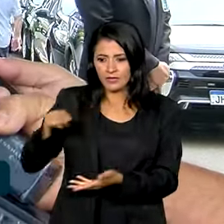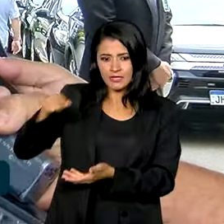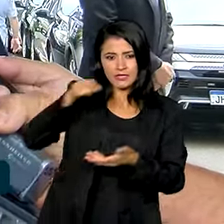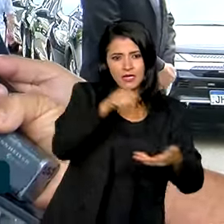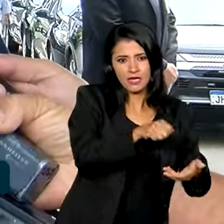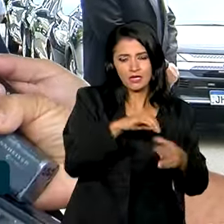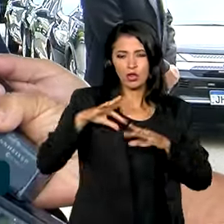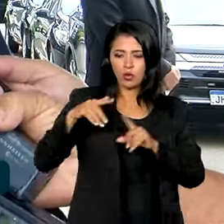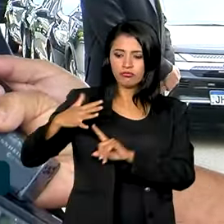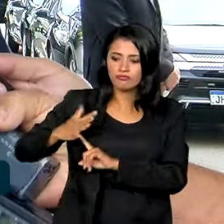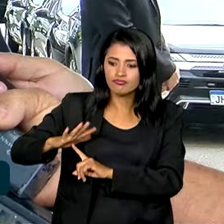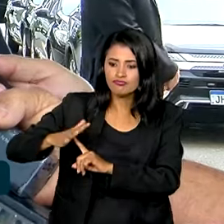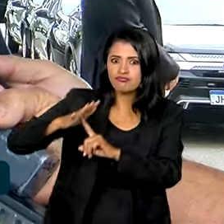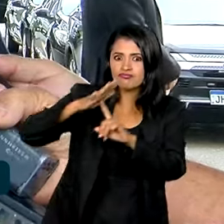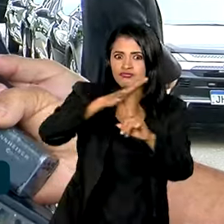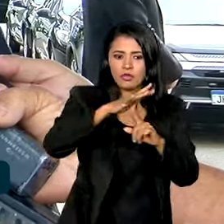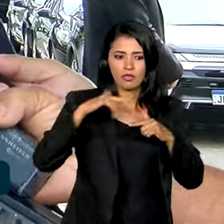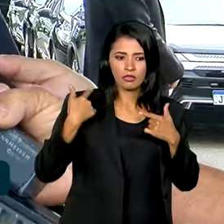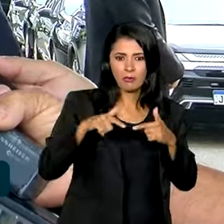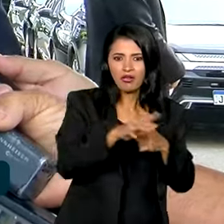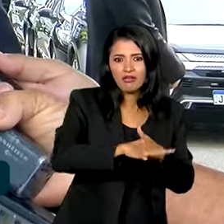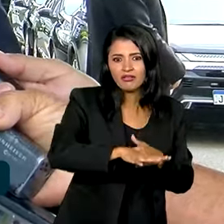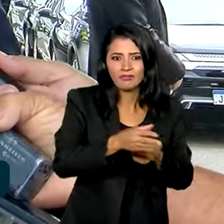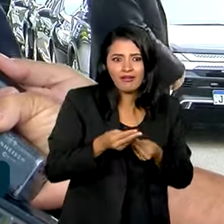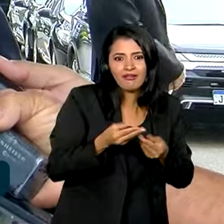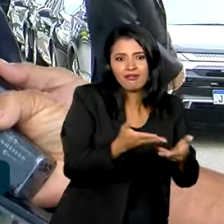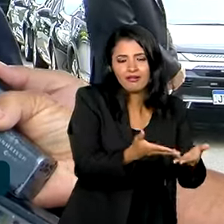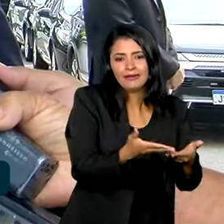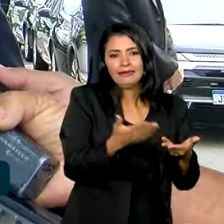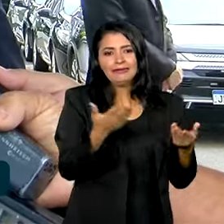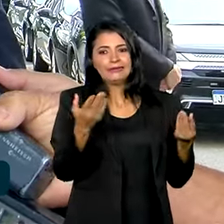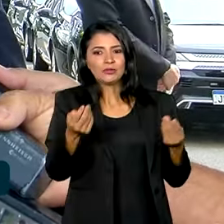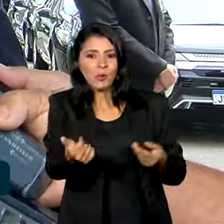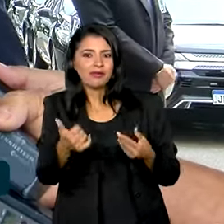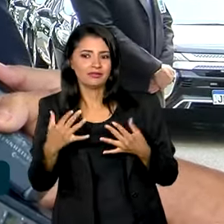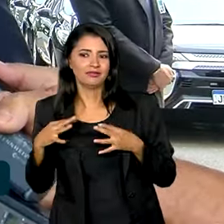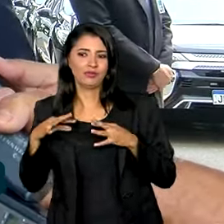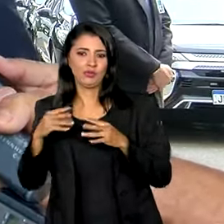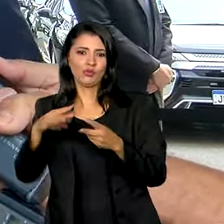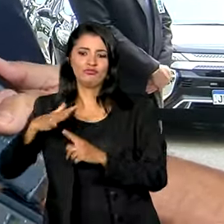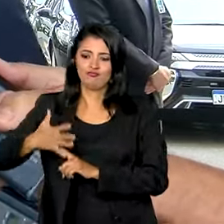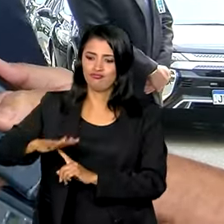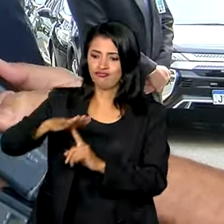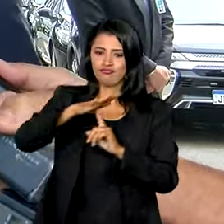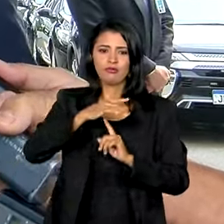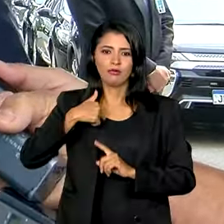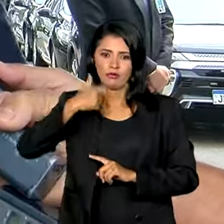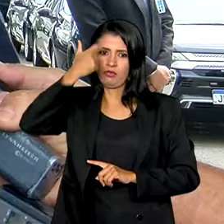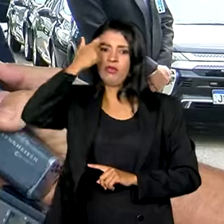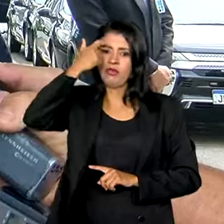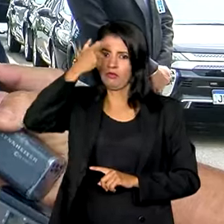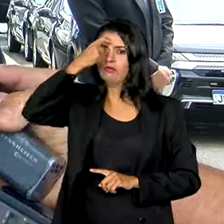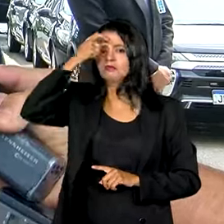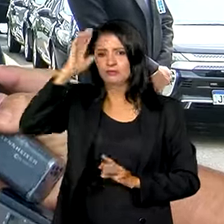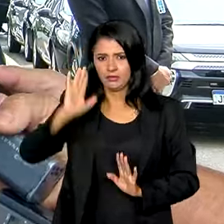helicópteros envolvidos nisso, ou quase todos. De maneira que eu tenho absoluta consciência que o nosso trabalho é permanente.